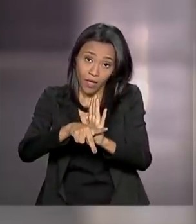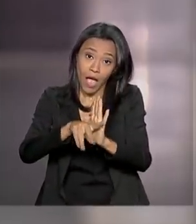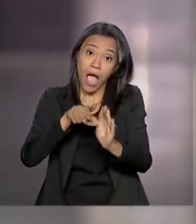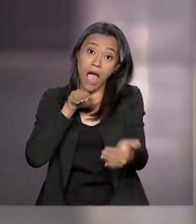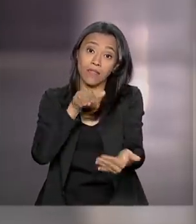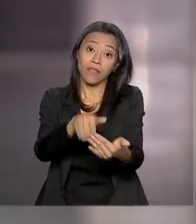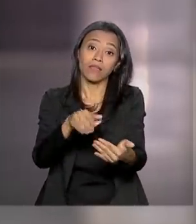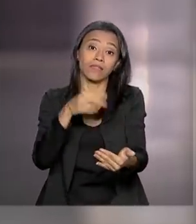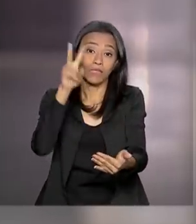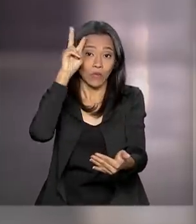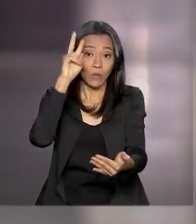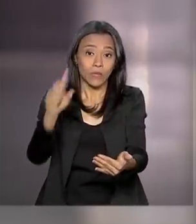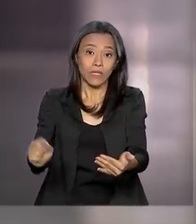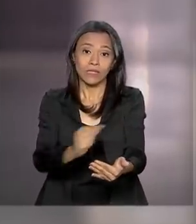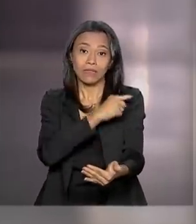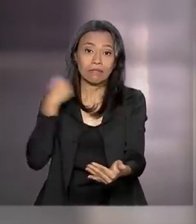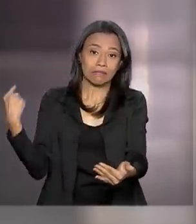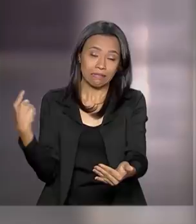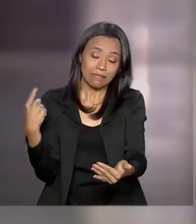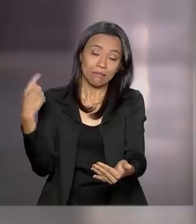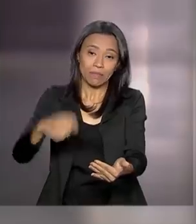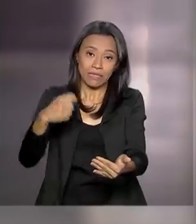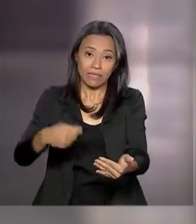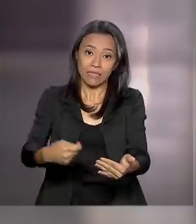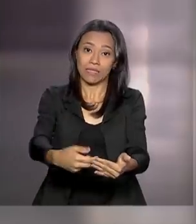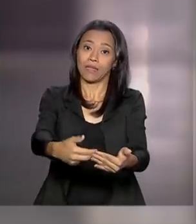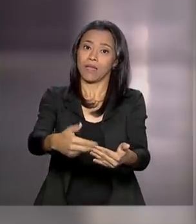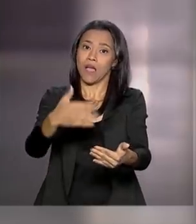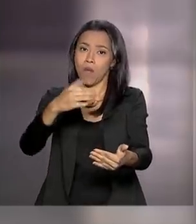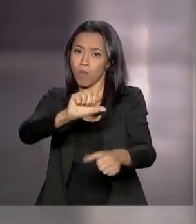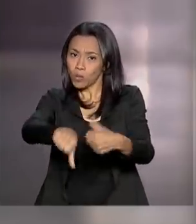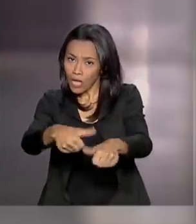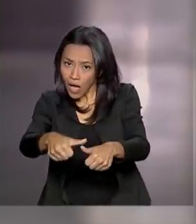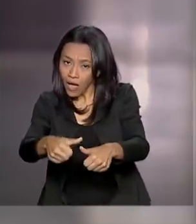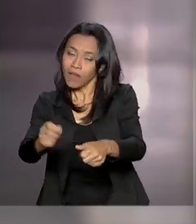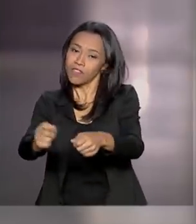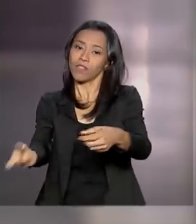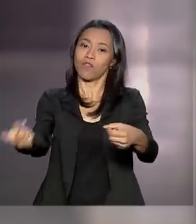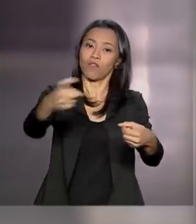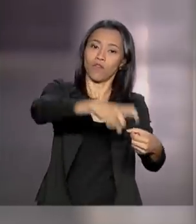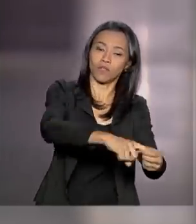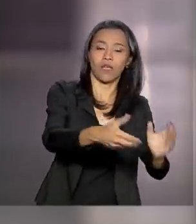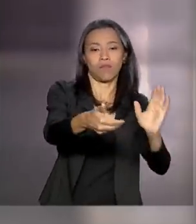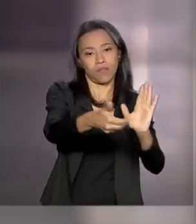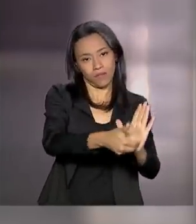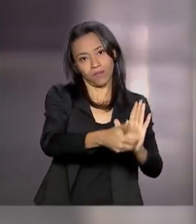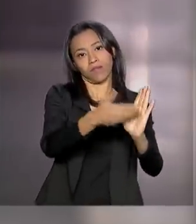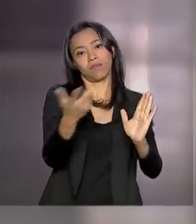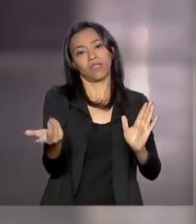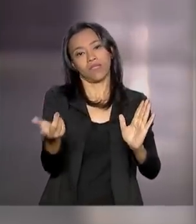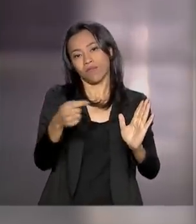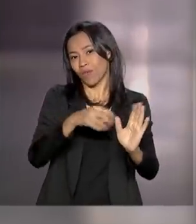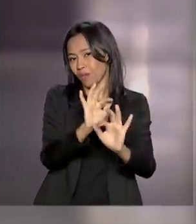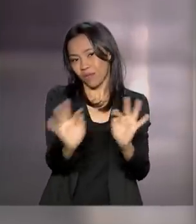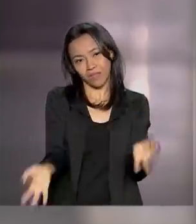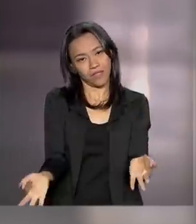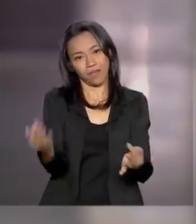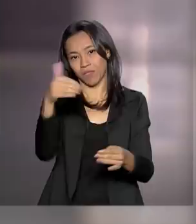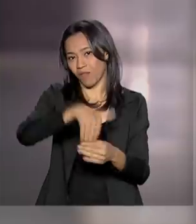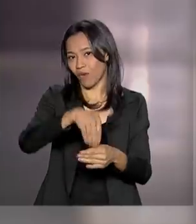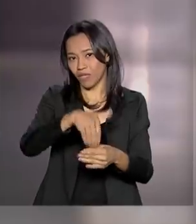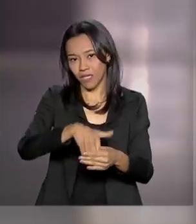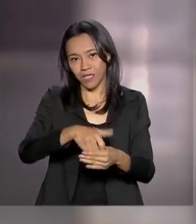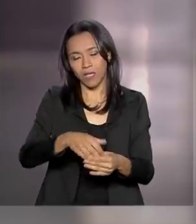segunda-feira. Qualquer alteração feita precisa voltar para a análise dos deputados. E a gente sabe que essas votações não são simples. Elas